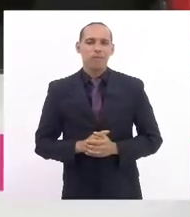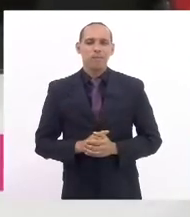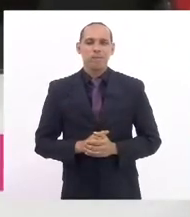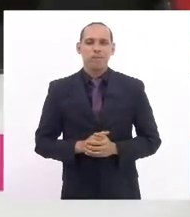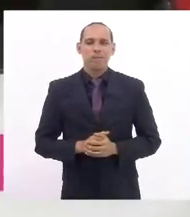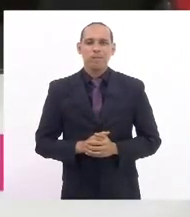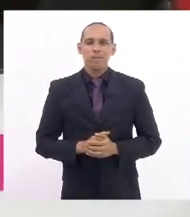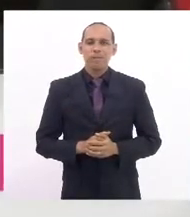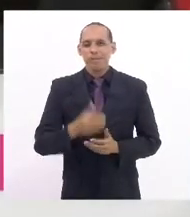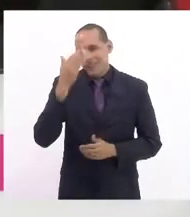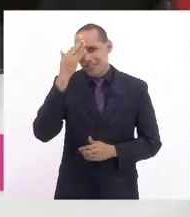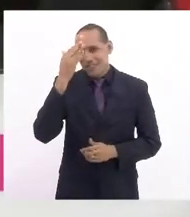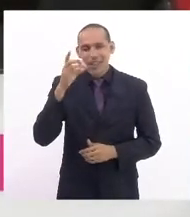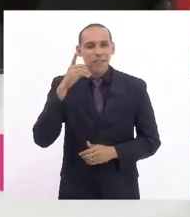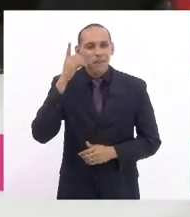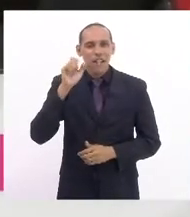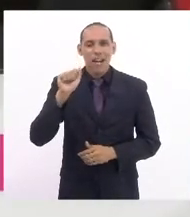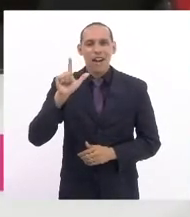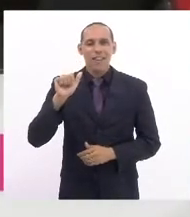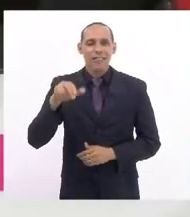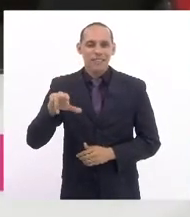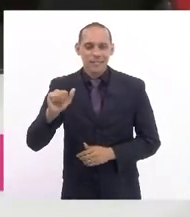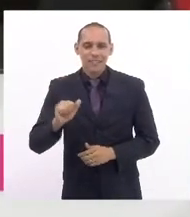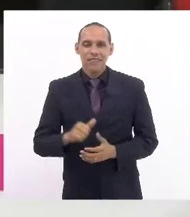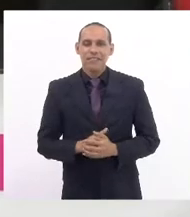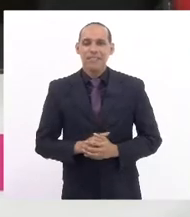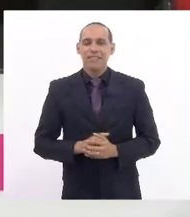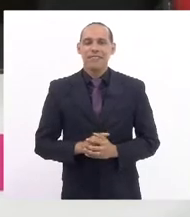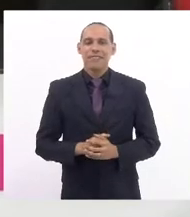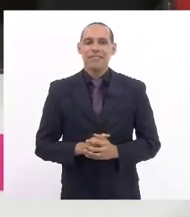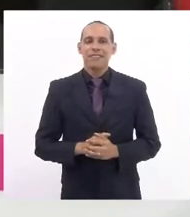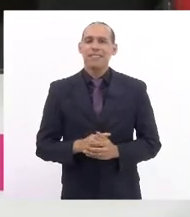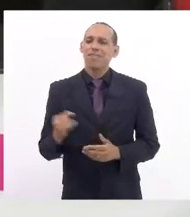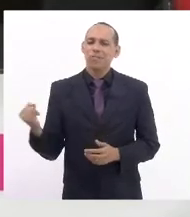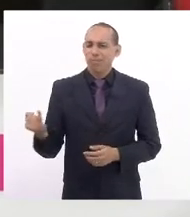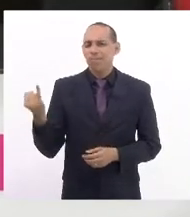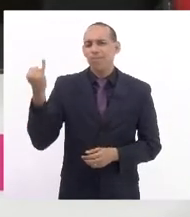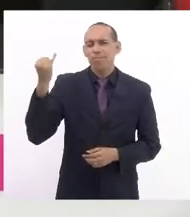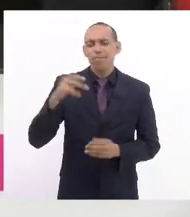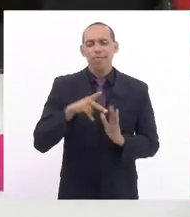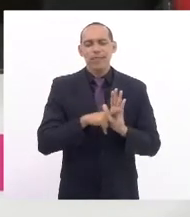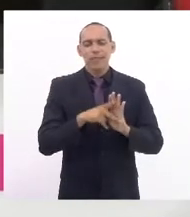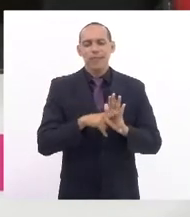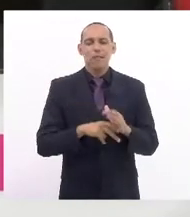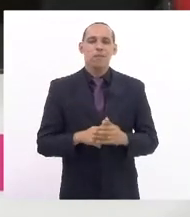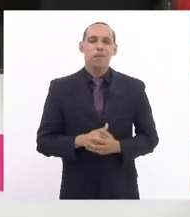Obrigada, deputada Alana Passos, importantíssimo projeto.